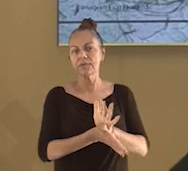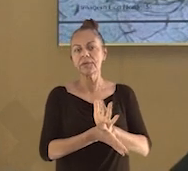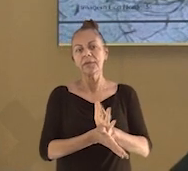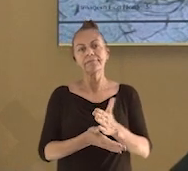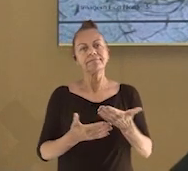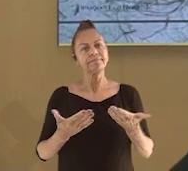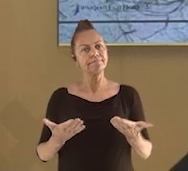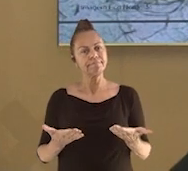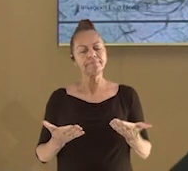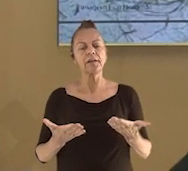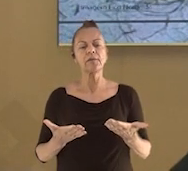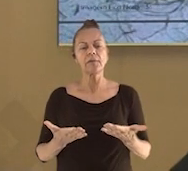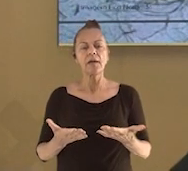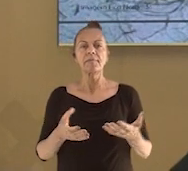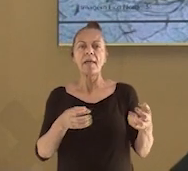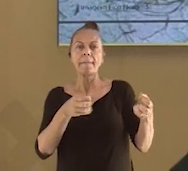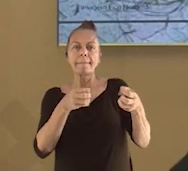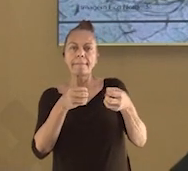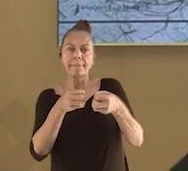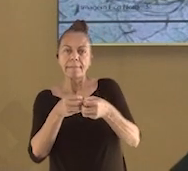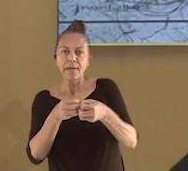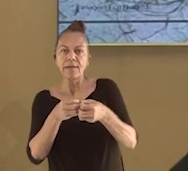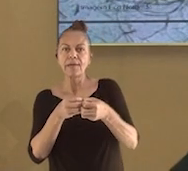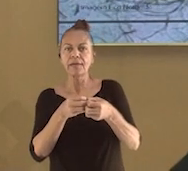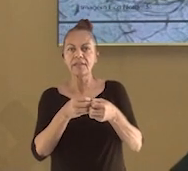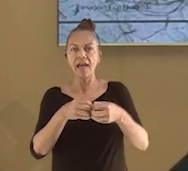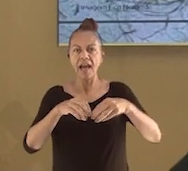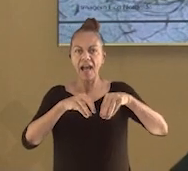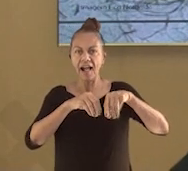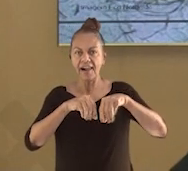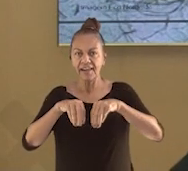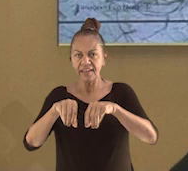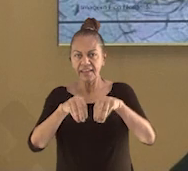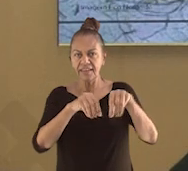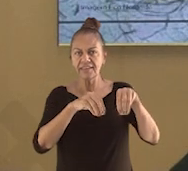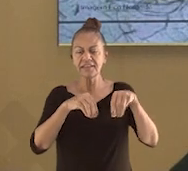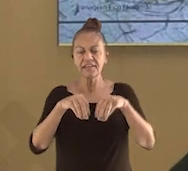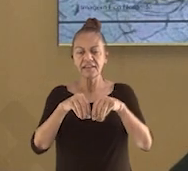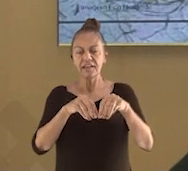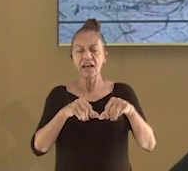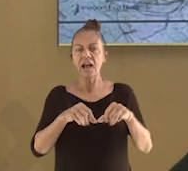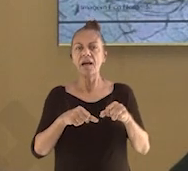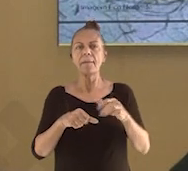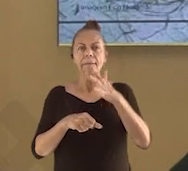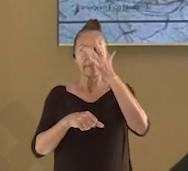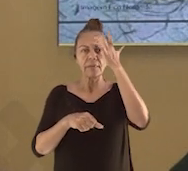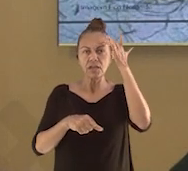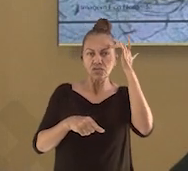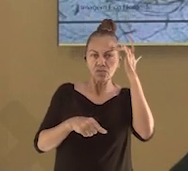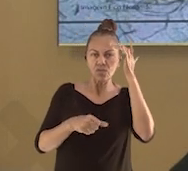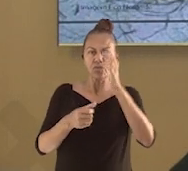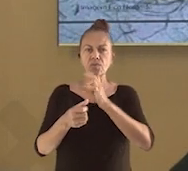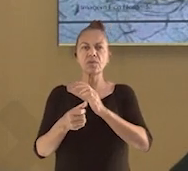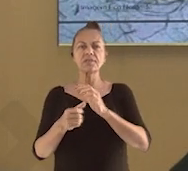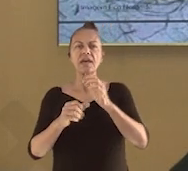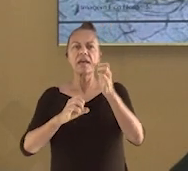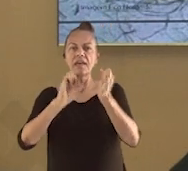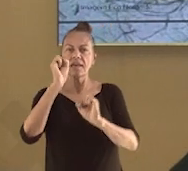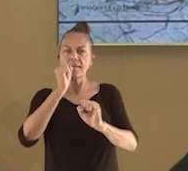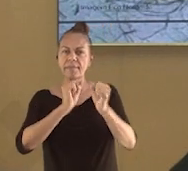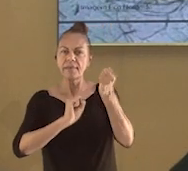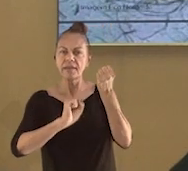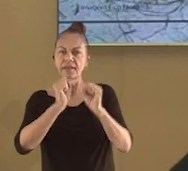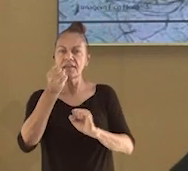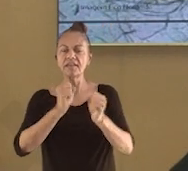da restinga. Por estar próxima a faixas de areia das praias, muitas pessoas e empresas